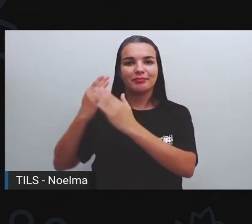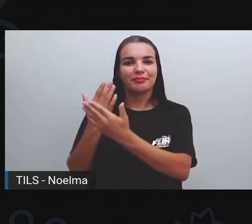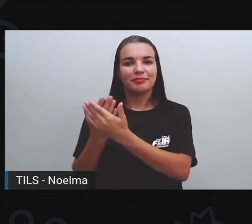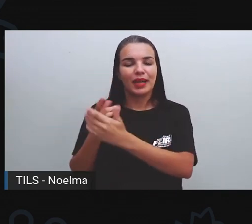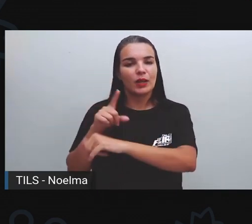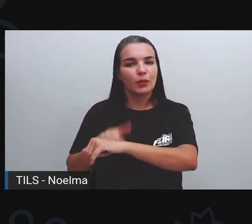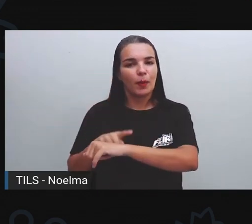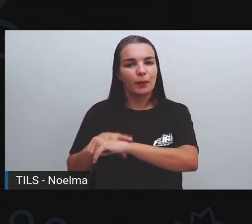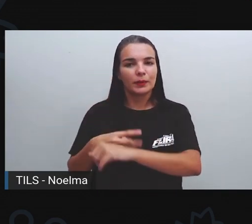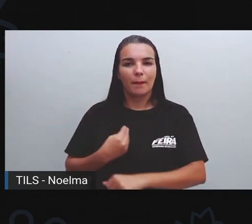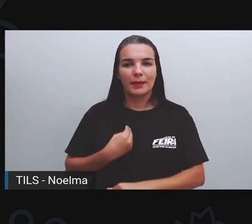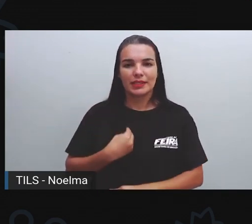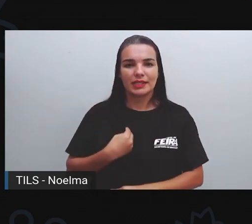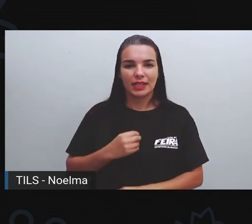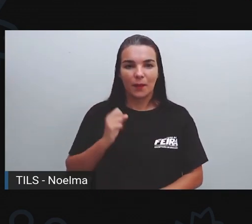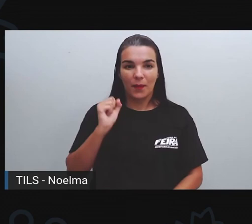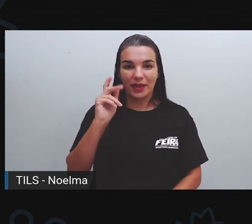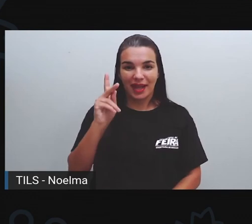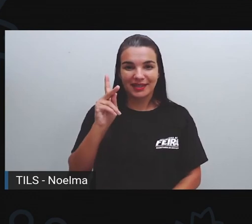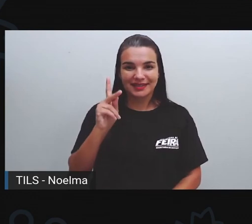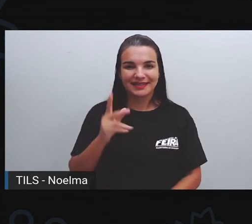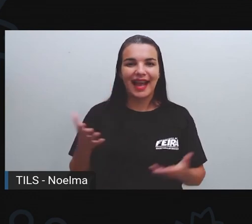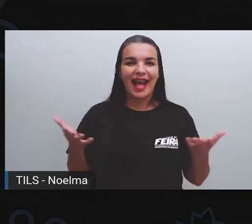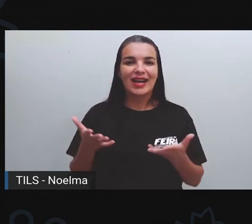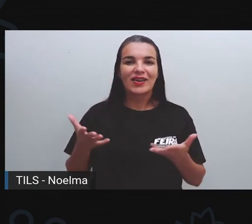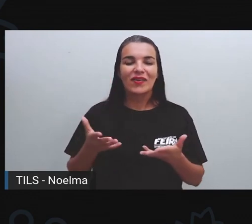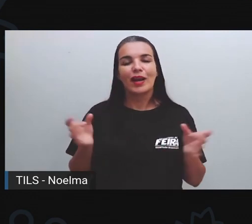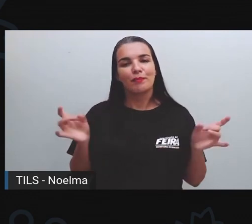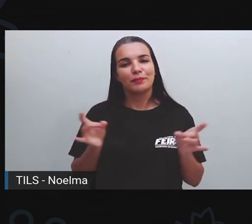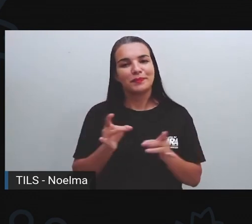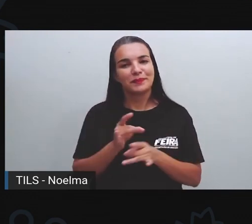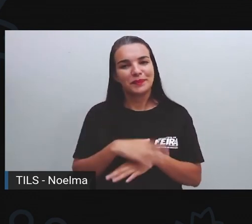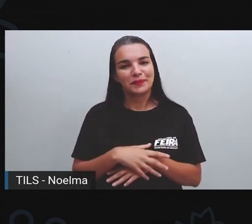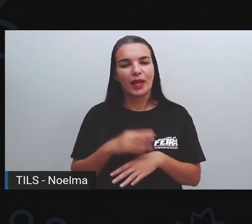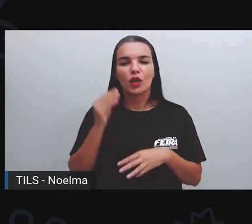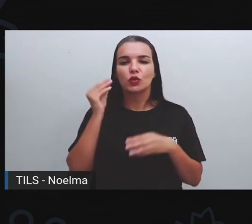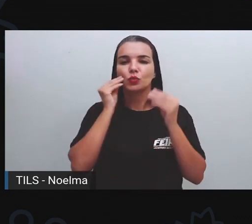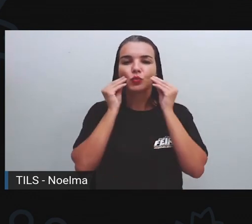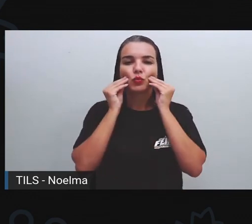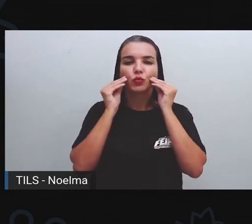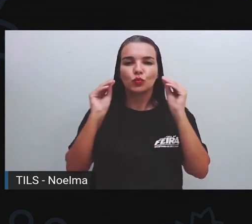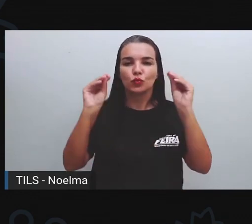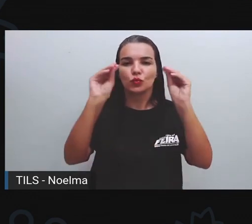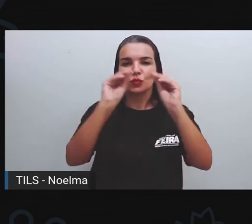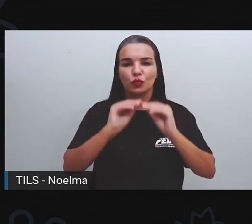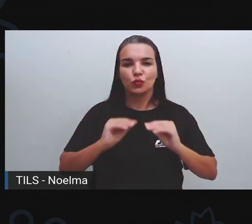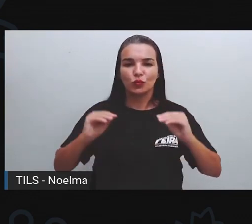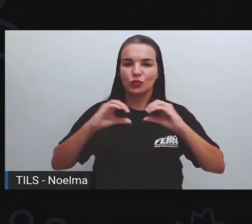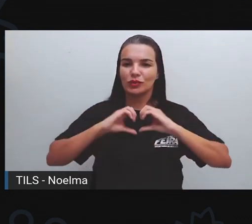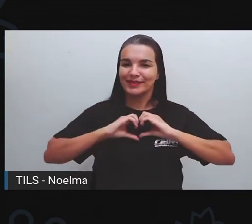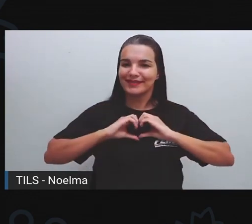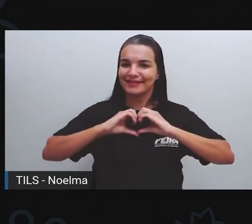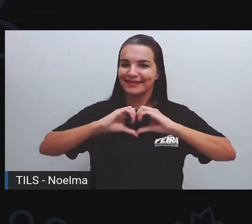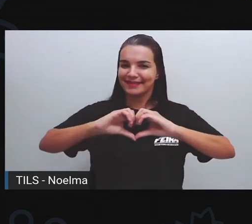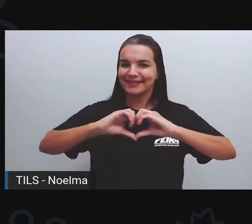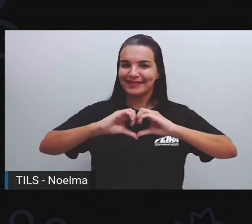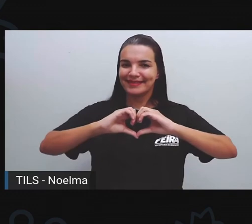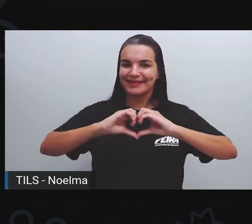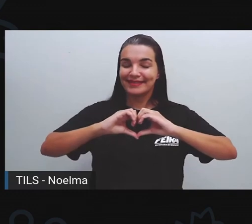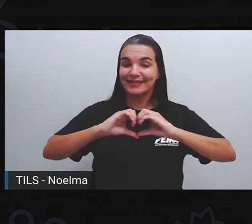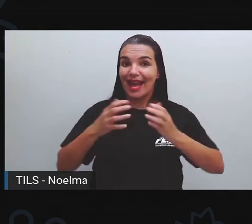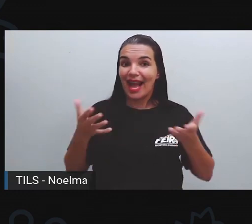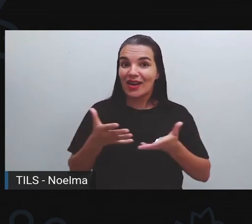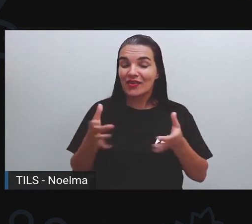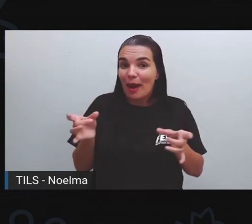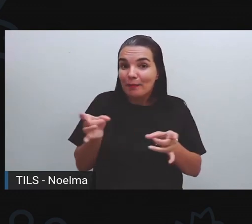presencial. Certo? Eu vou ficando por aqui. Um beijo no coração de cada um de vocês. Agora